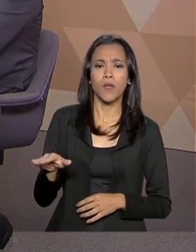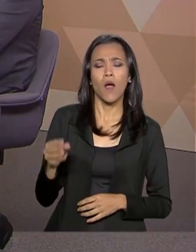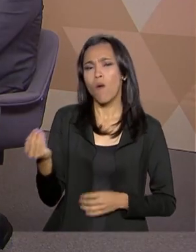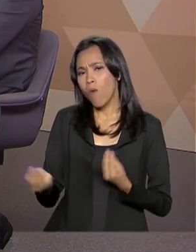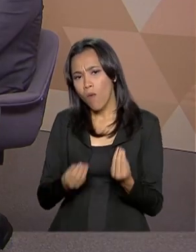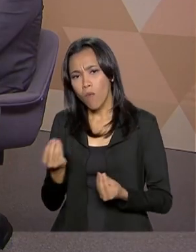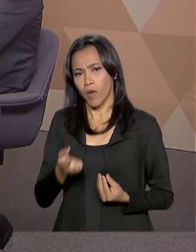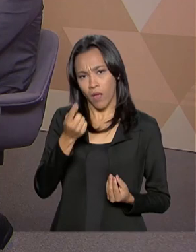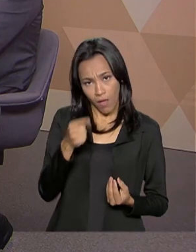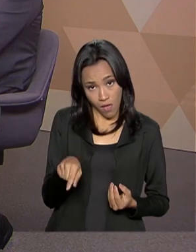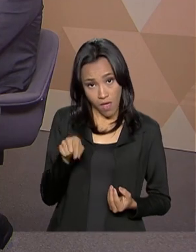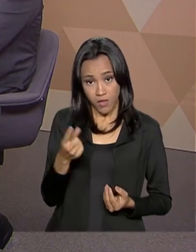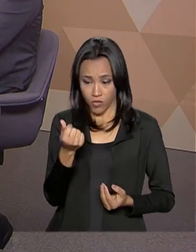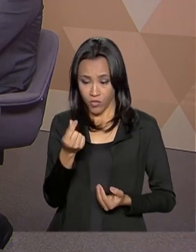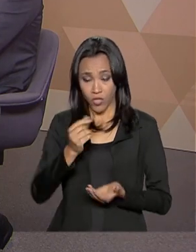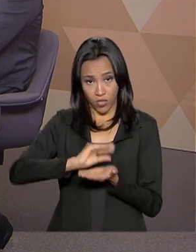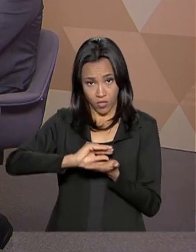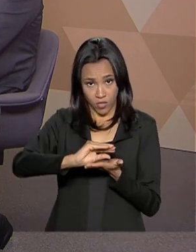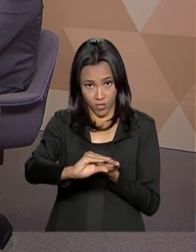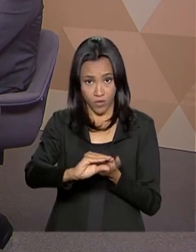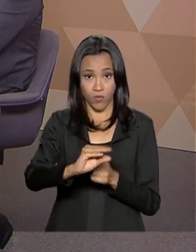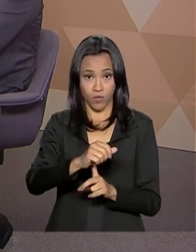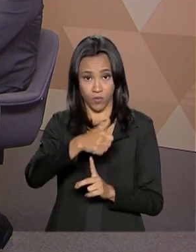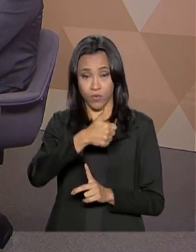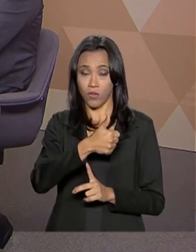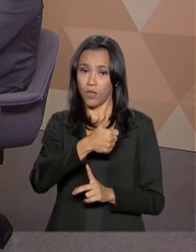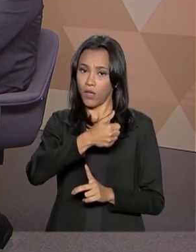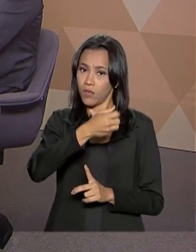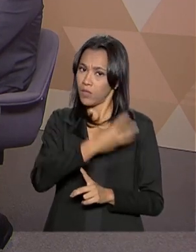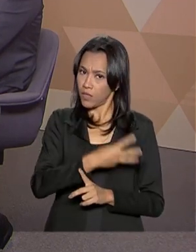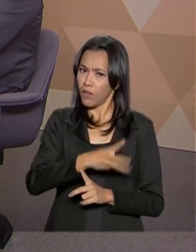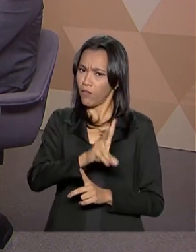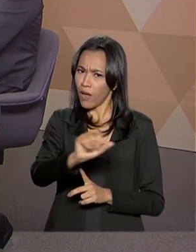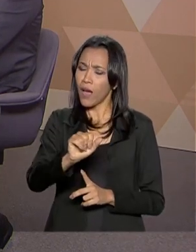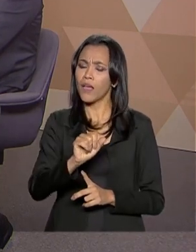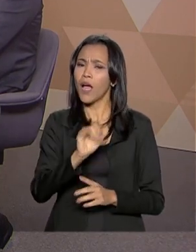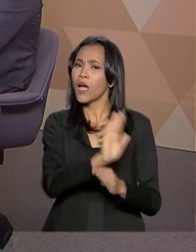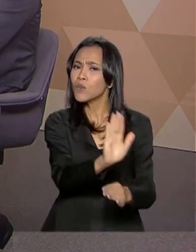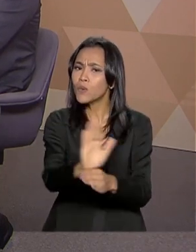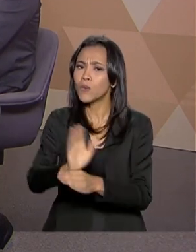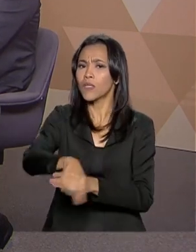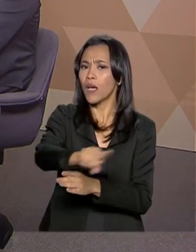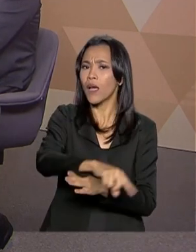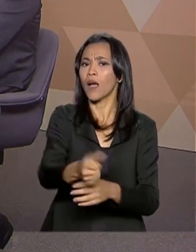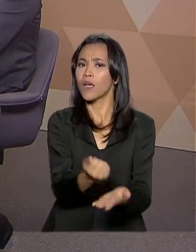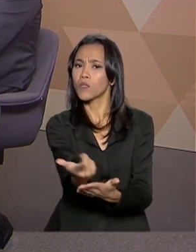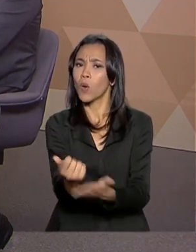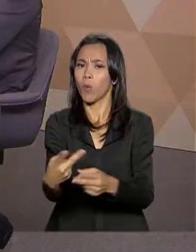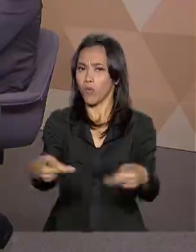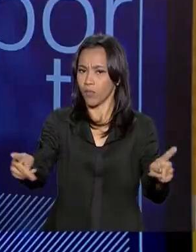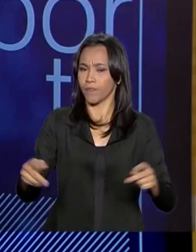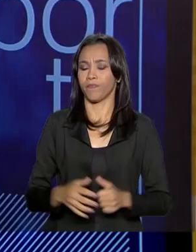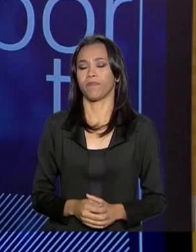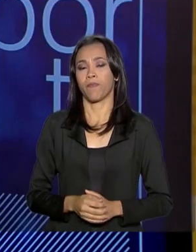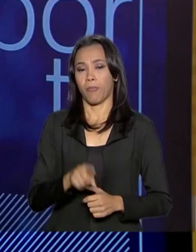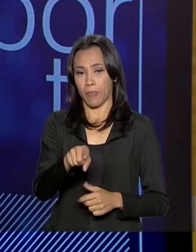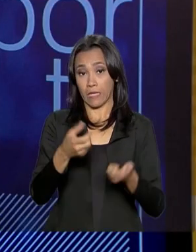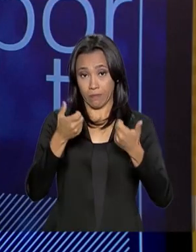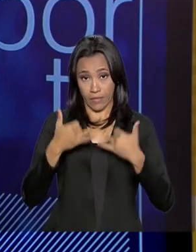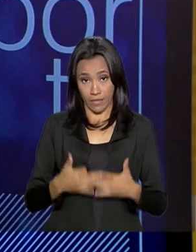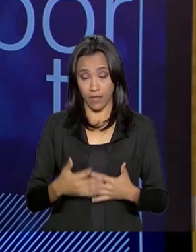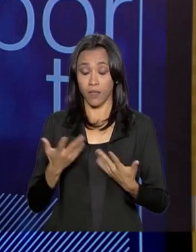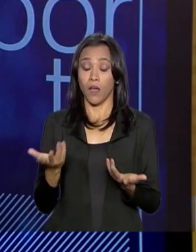impactar a vida dos brasileiros, o poder de compra desses beneficiários. Olha, o Bolsa Família passou um período